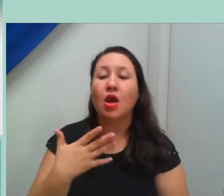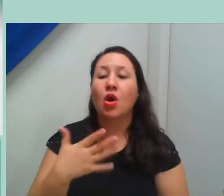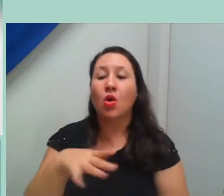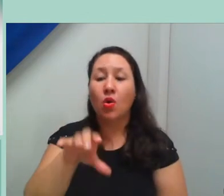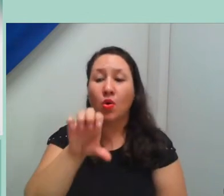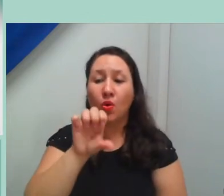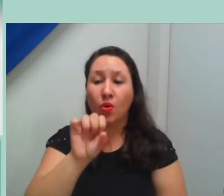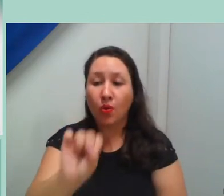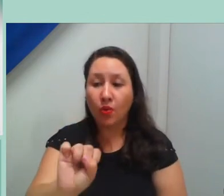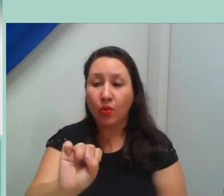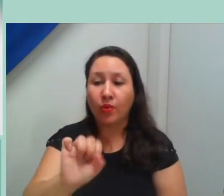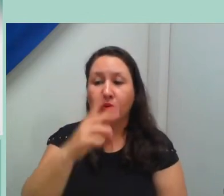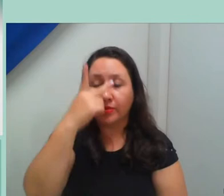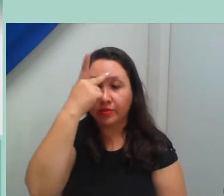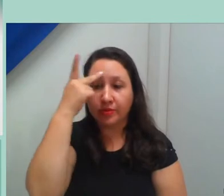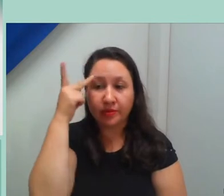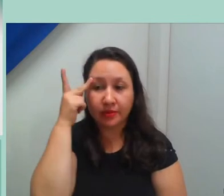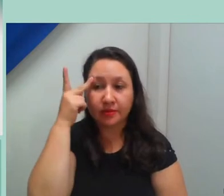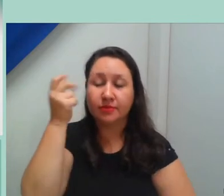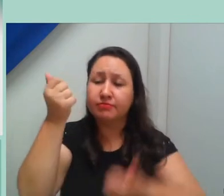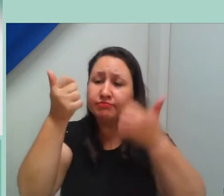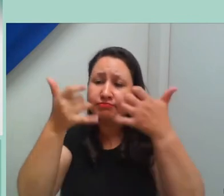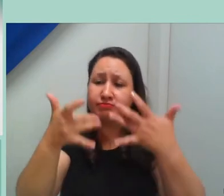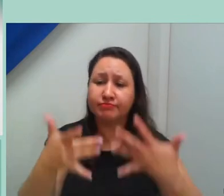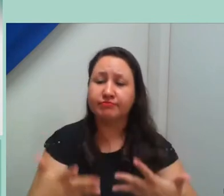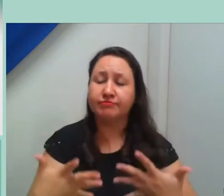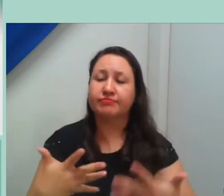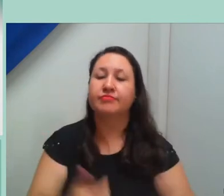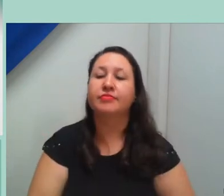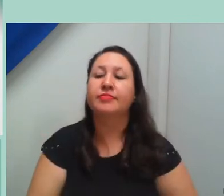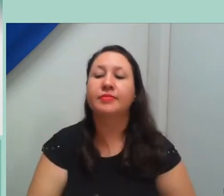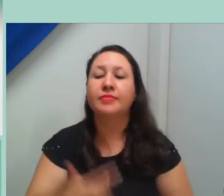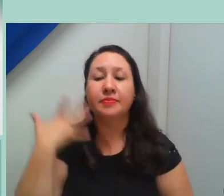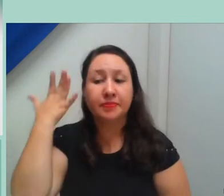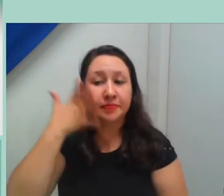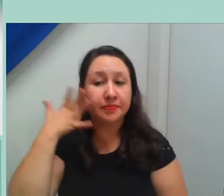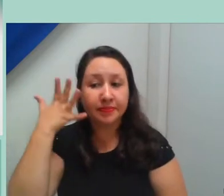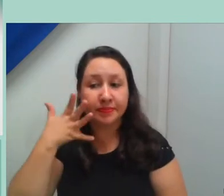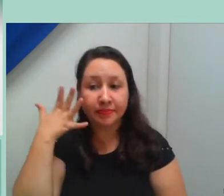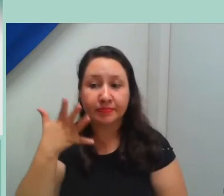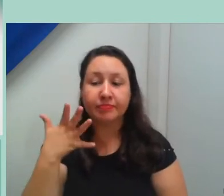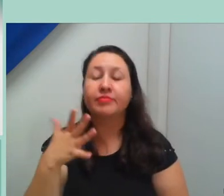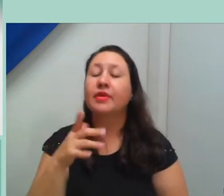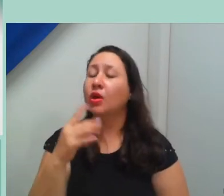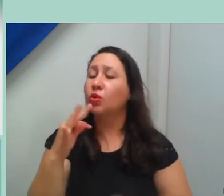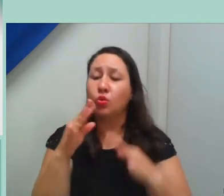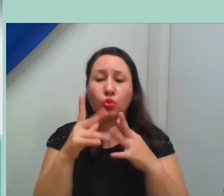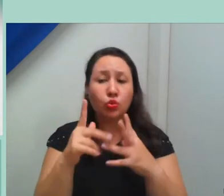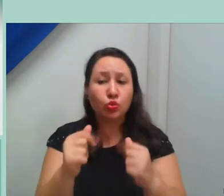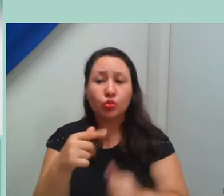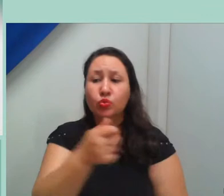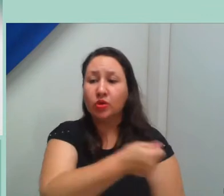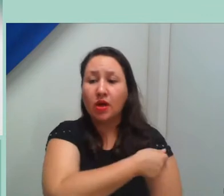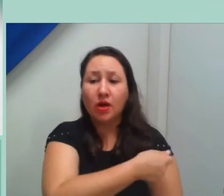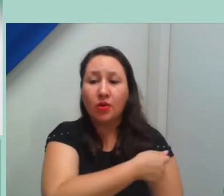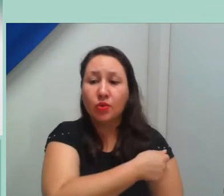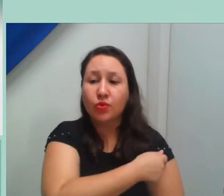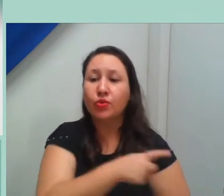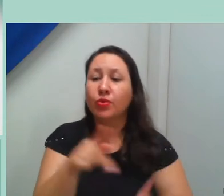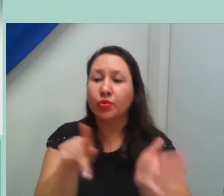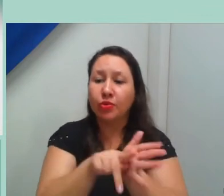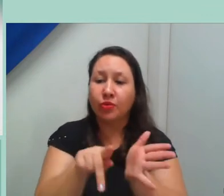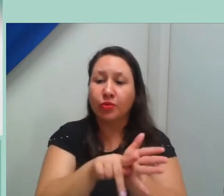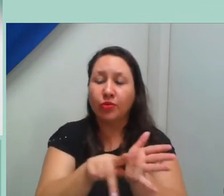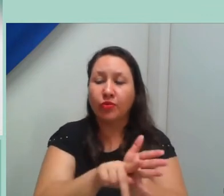blocos. Os apresentadores são egressos tanto do mestrado profissional e educação profissional e tecnológica, como